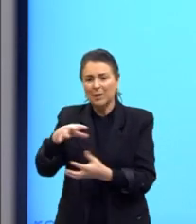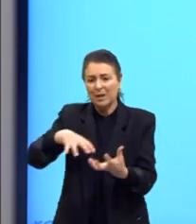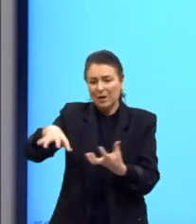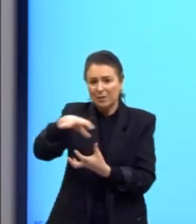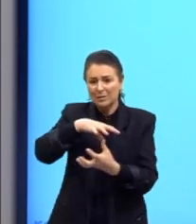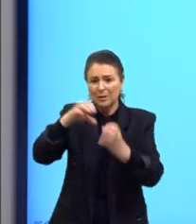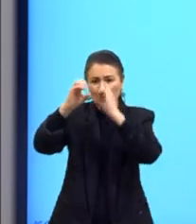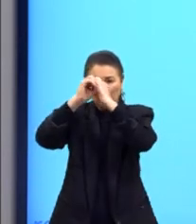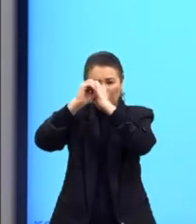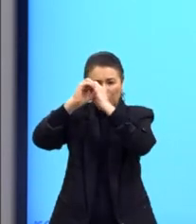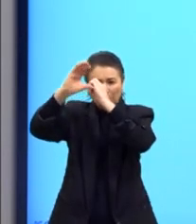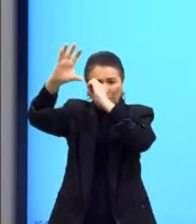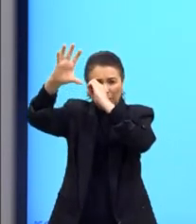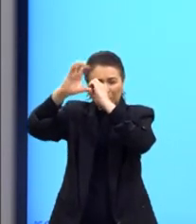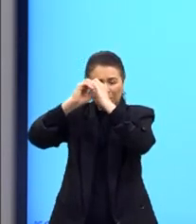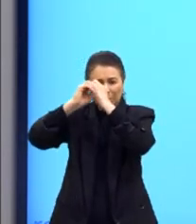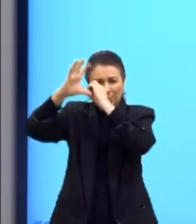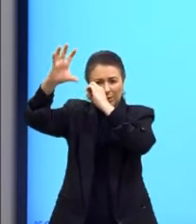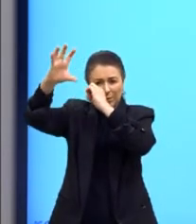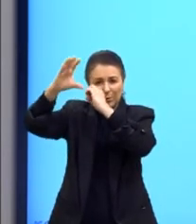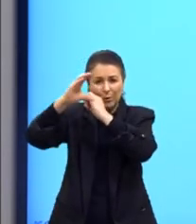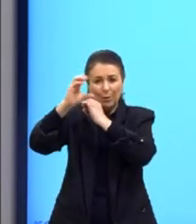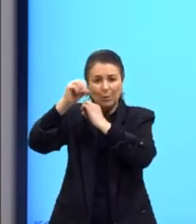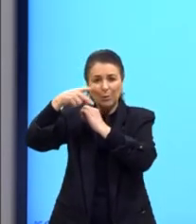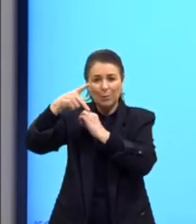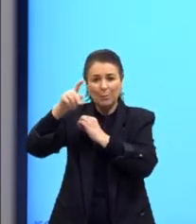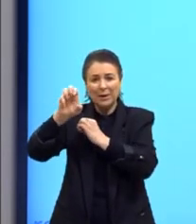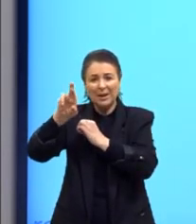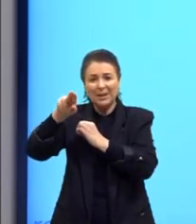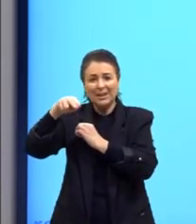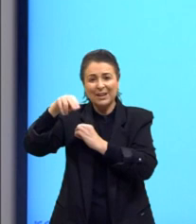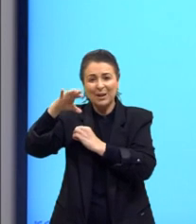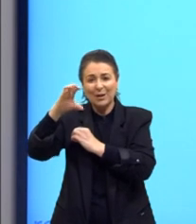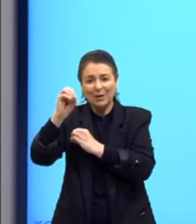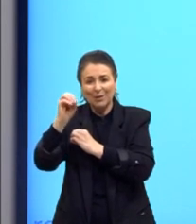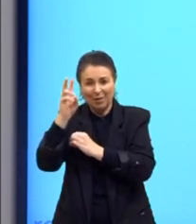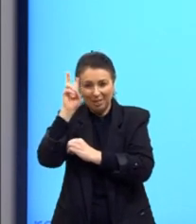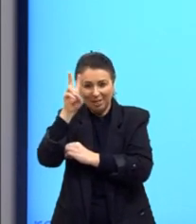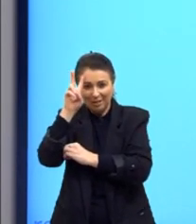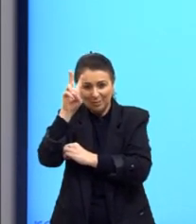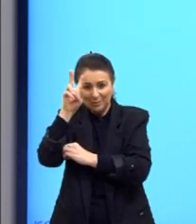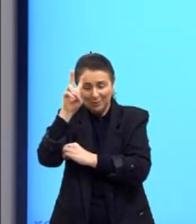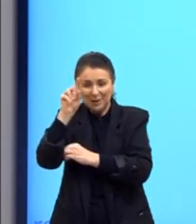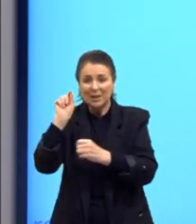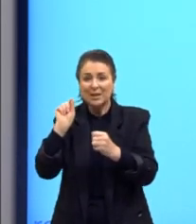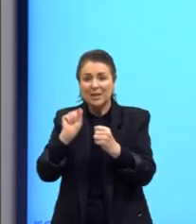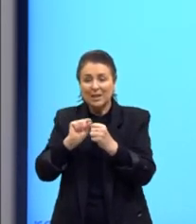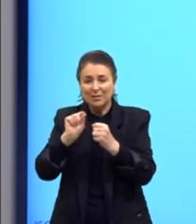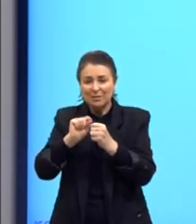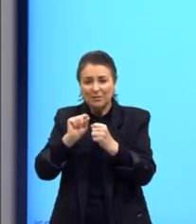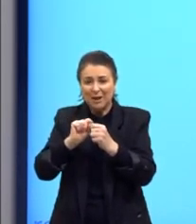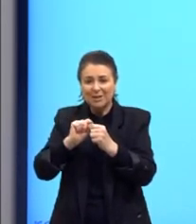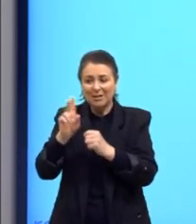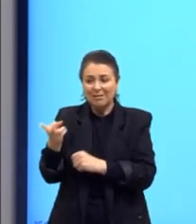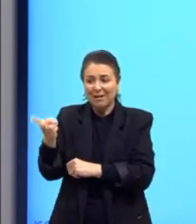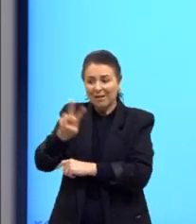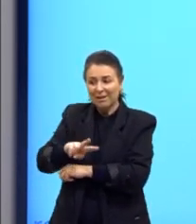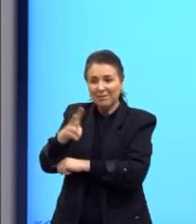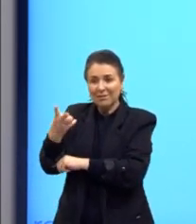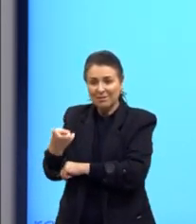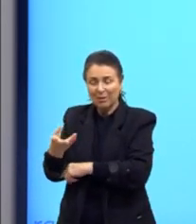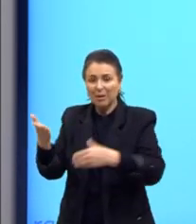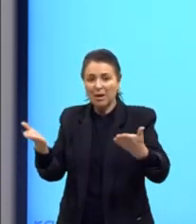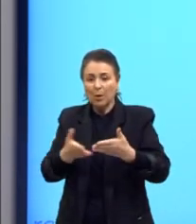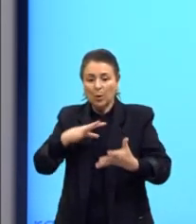Copernicana. Porque o que é essa Revolução Copernicana? Lembra do Copérnico? Ele faz toda aquela inversão de que agora,